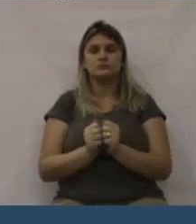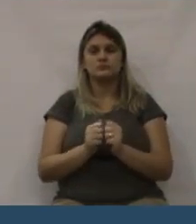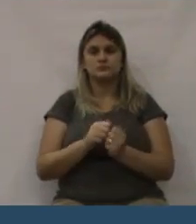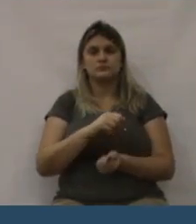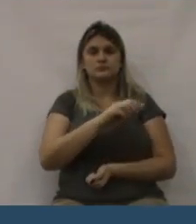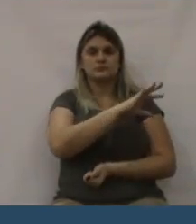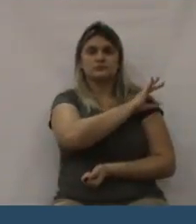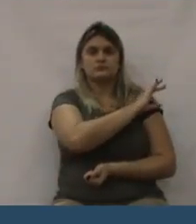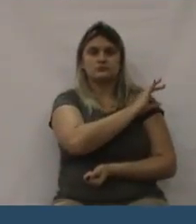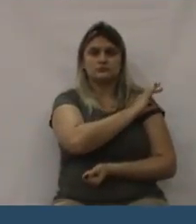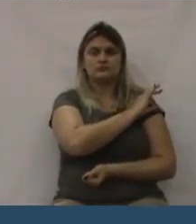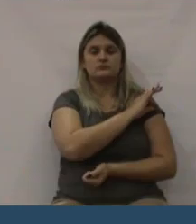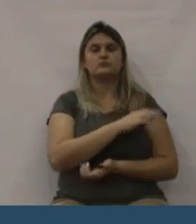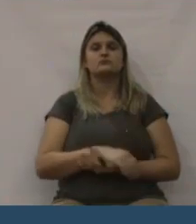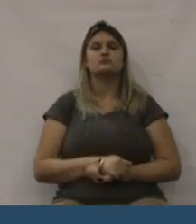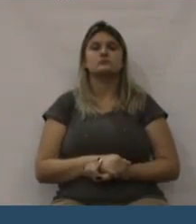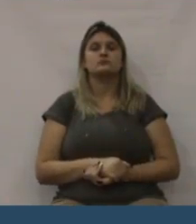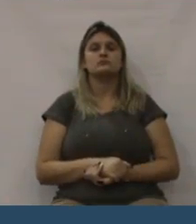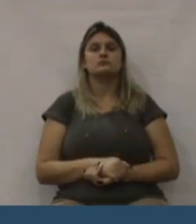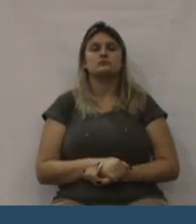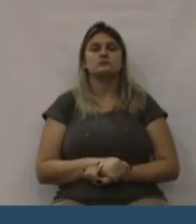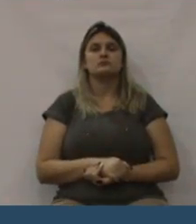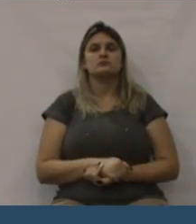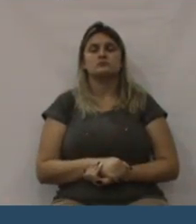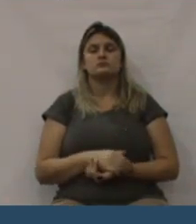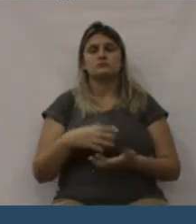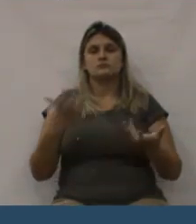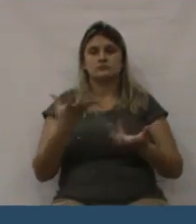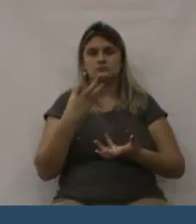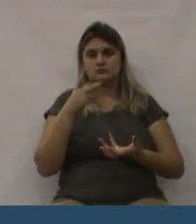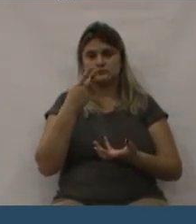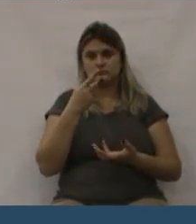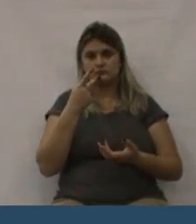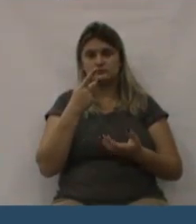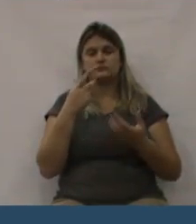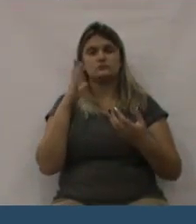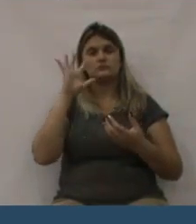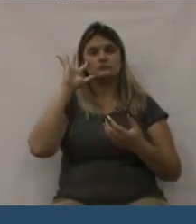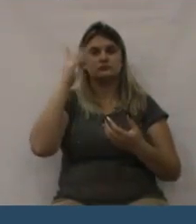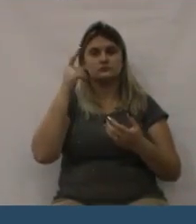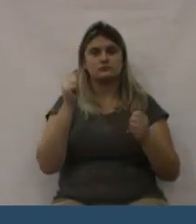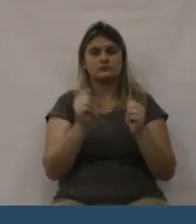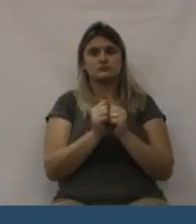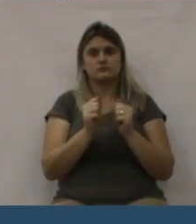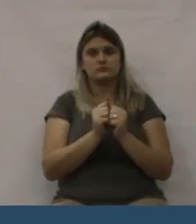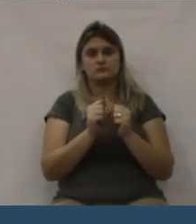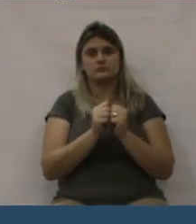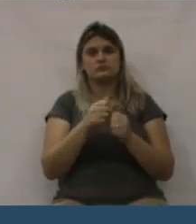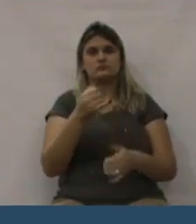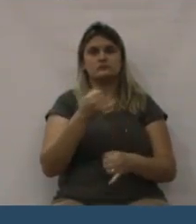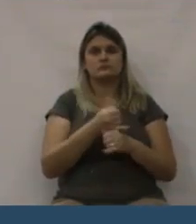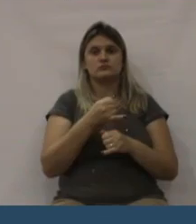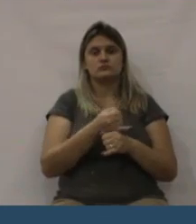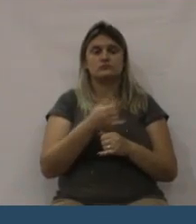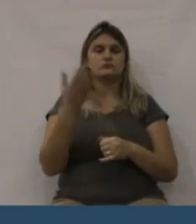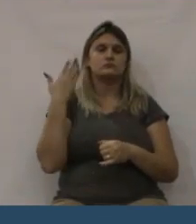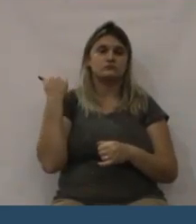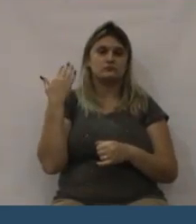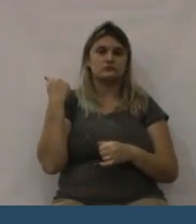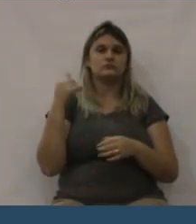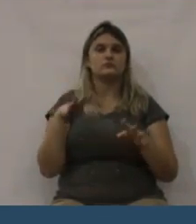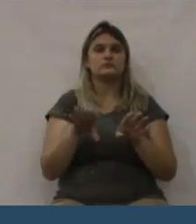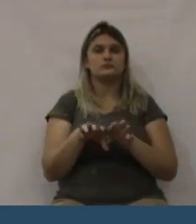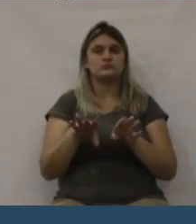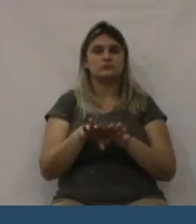tem ali, que é usado por toda a prefeitura, foi conquistada também no mandato do Hussein. Então,